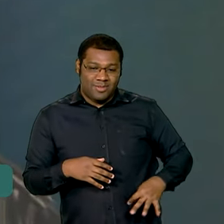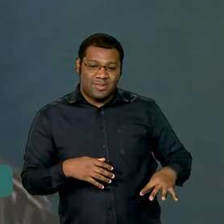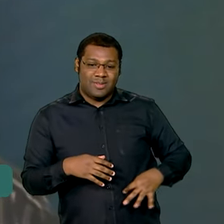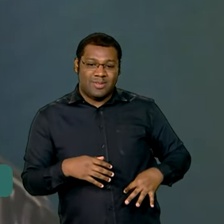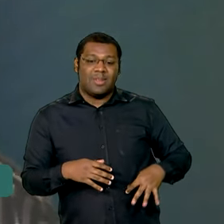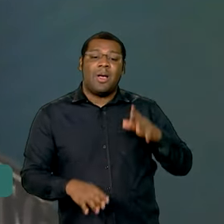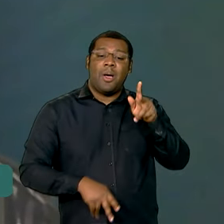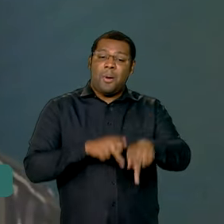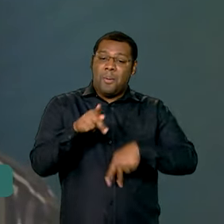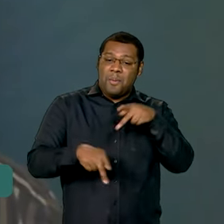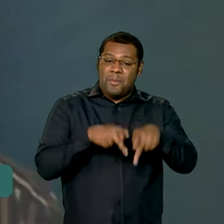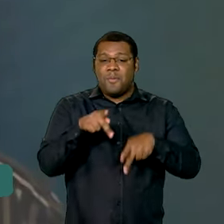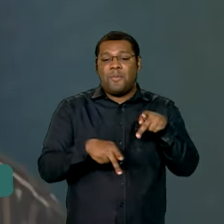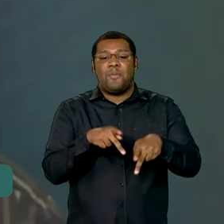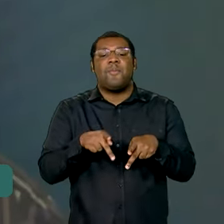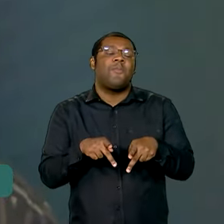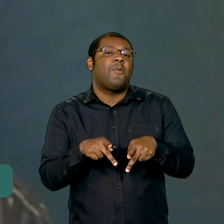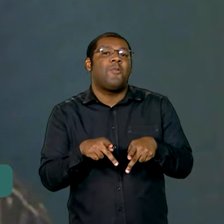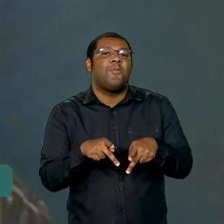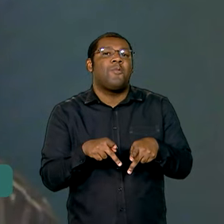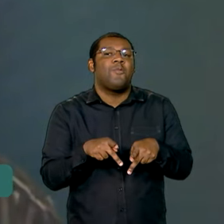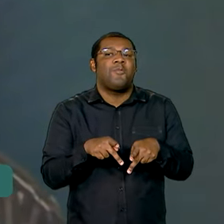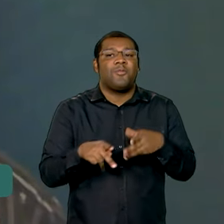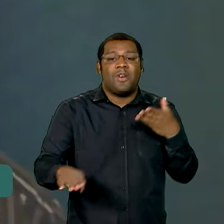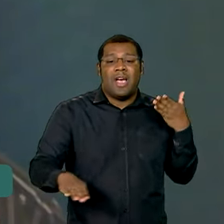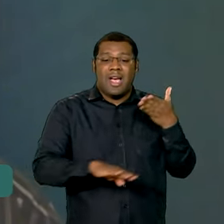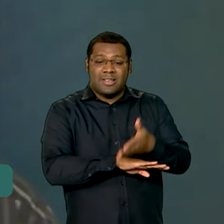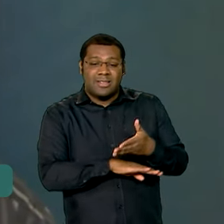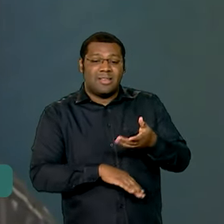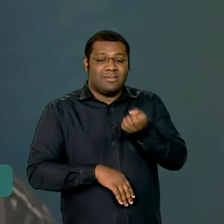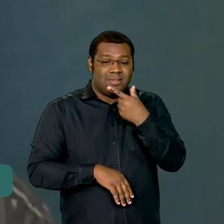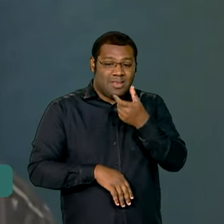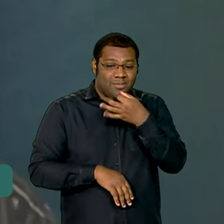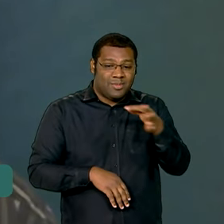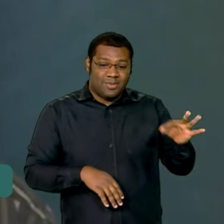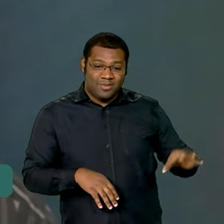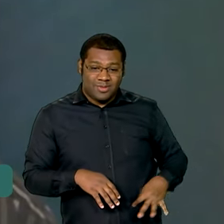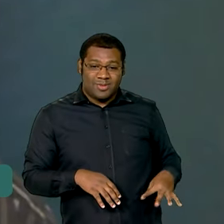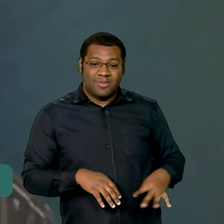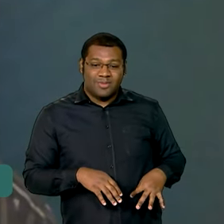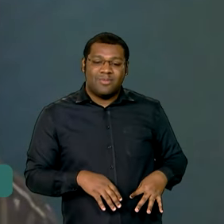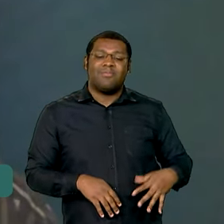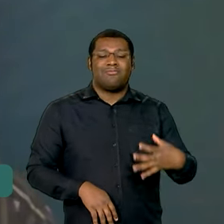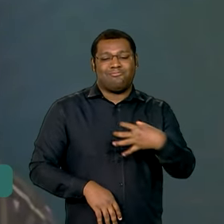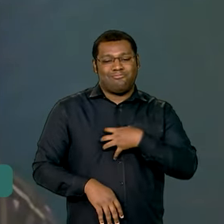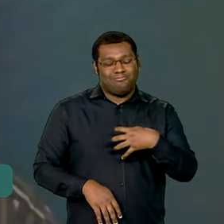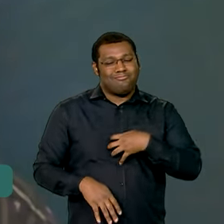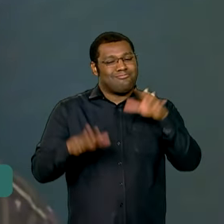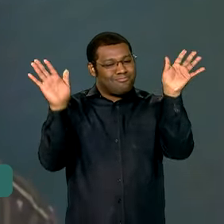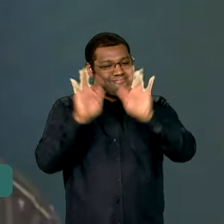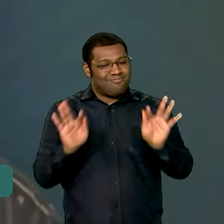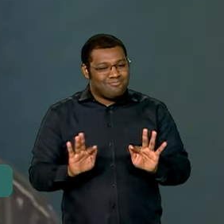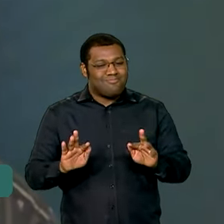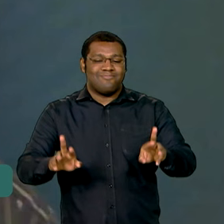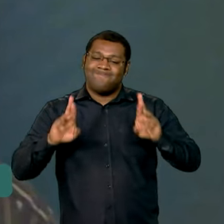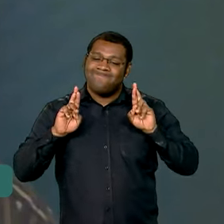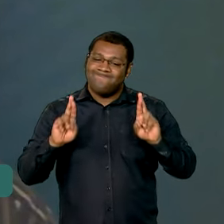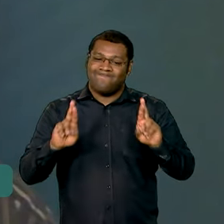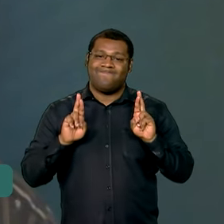inclusive, mais acessível a insulina. Isso deixa a gente bastante contente e a gente espera